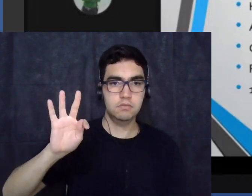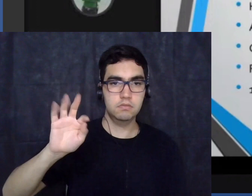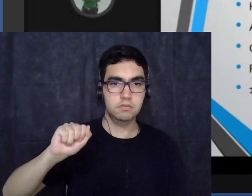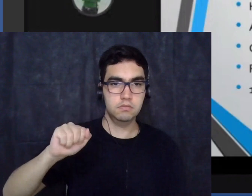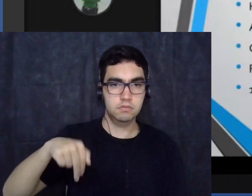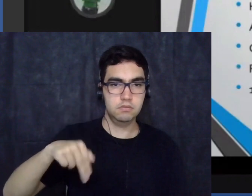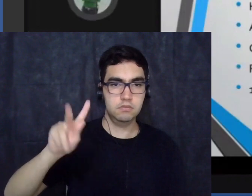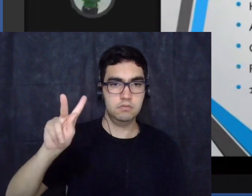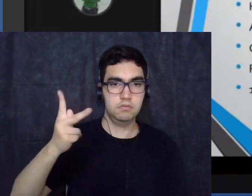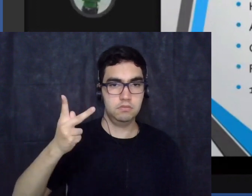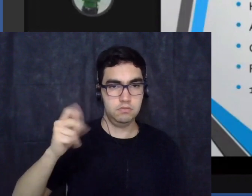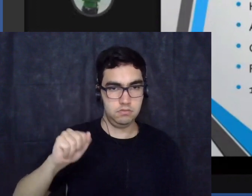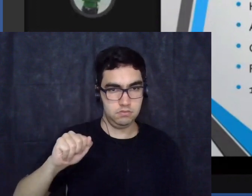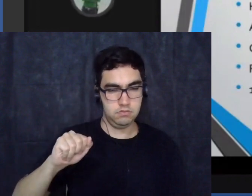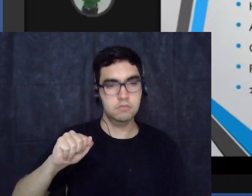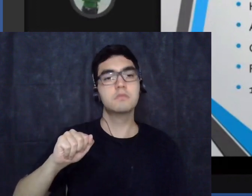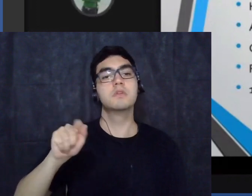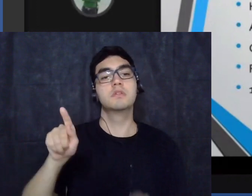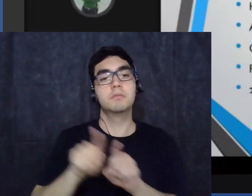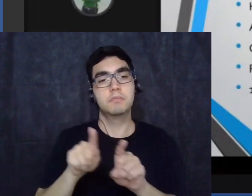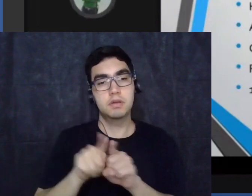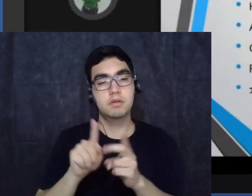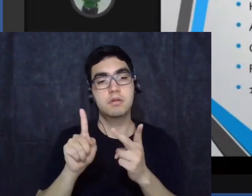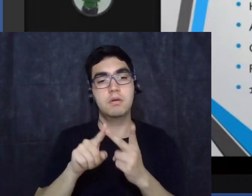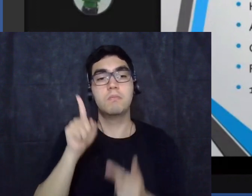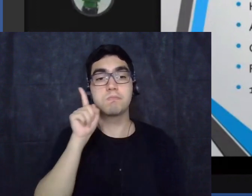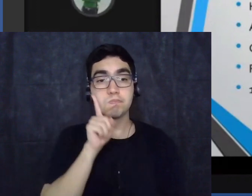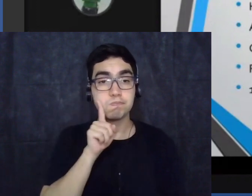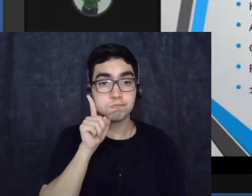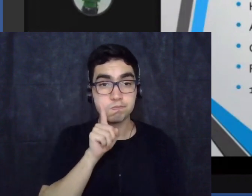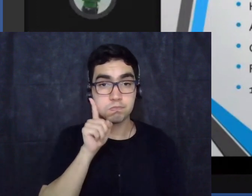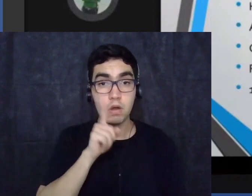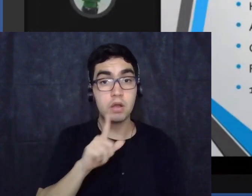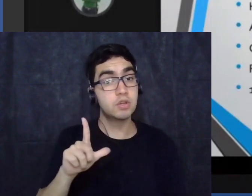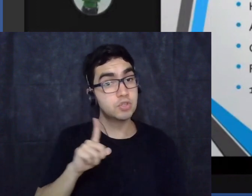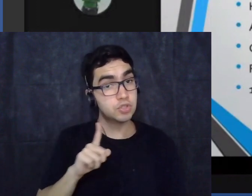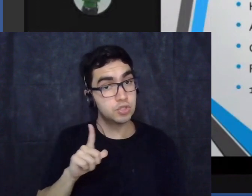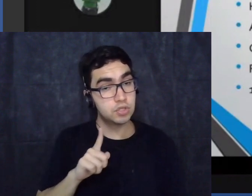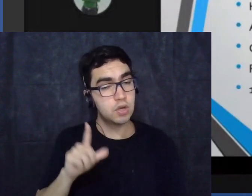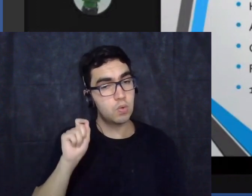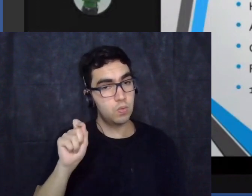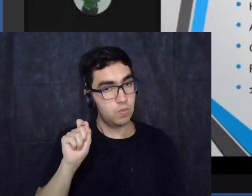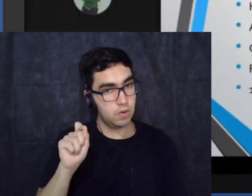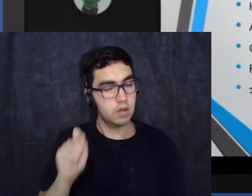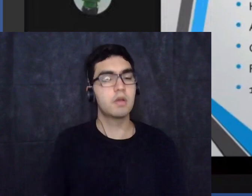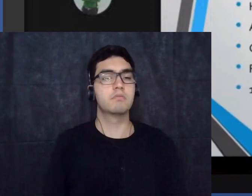a esterilização voluntária ou forçada